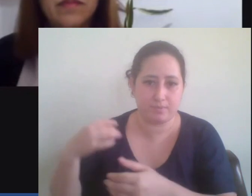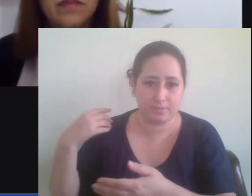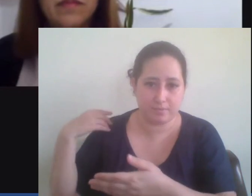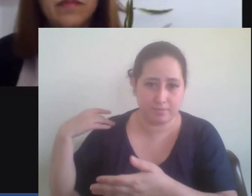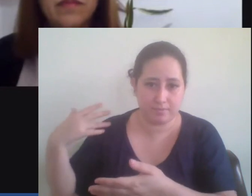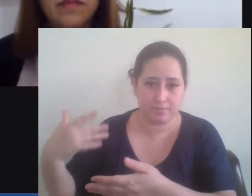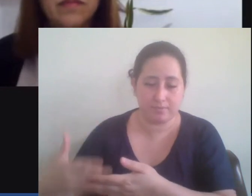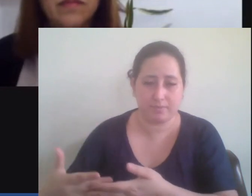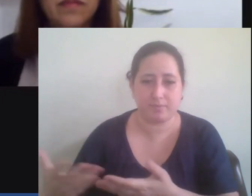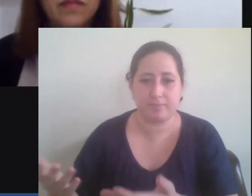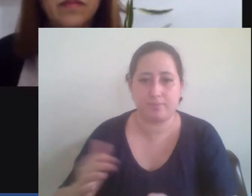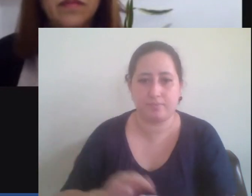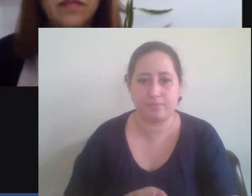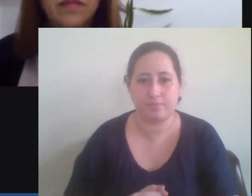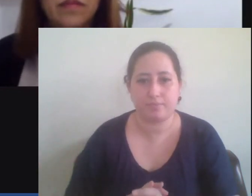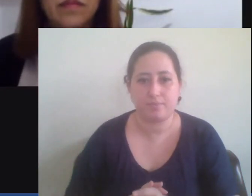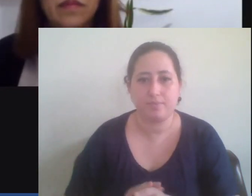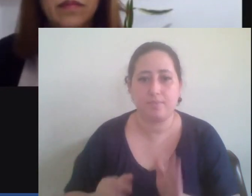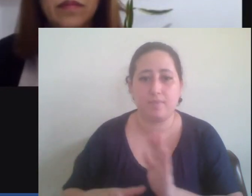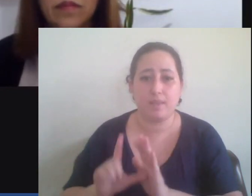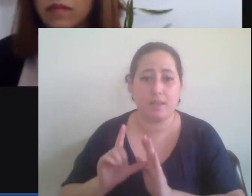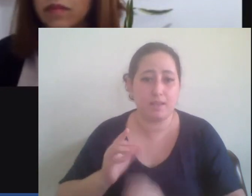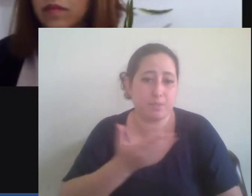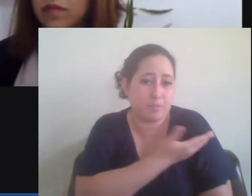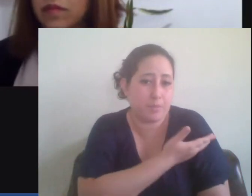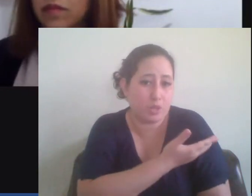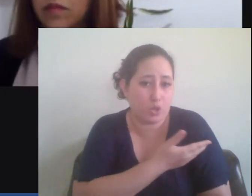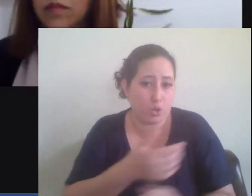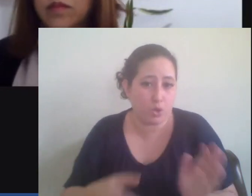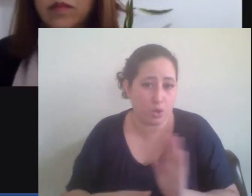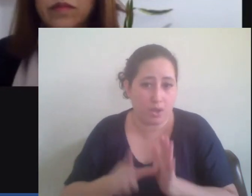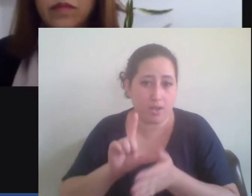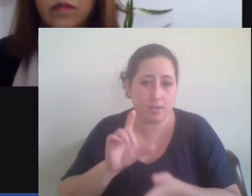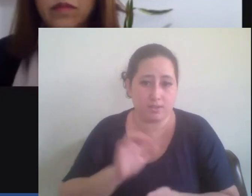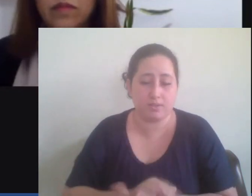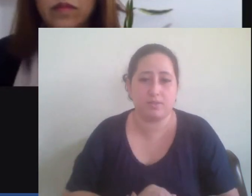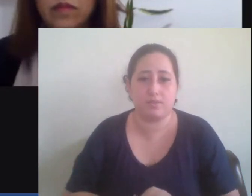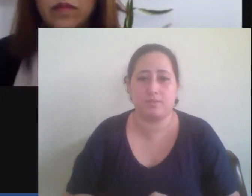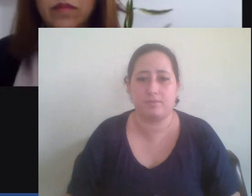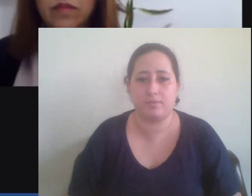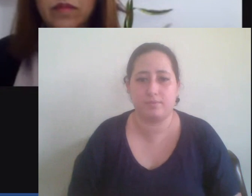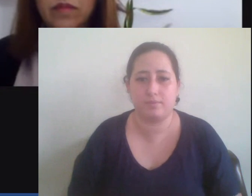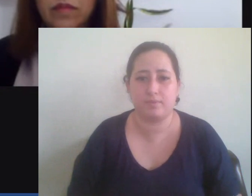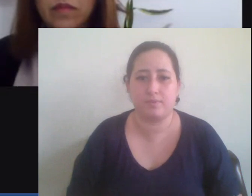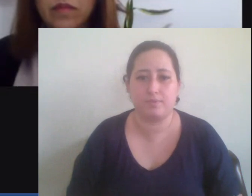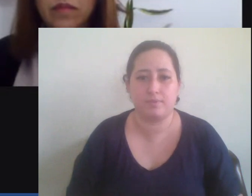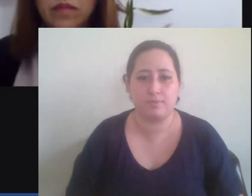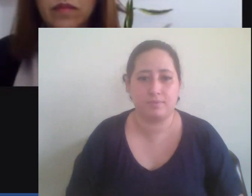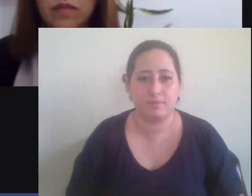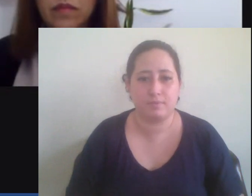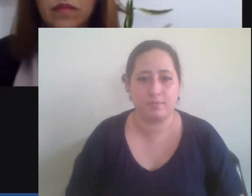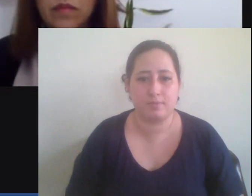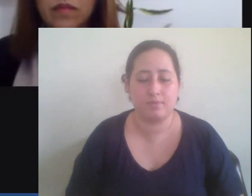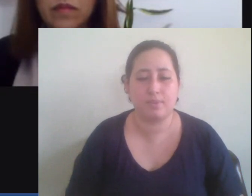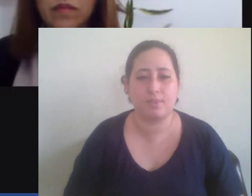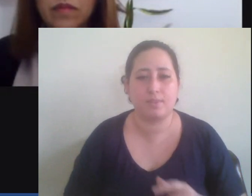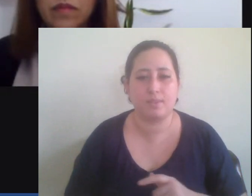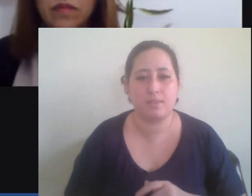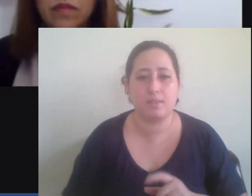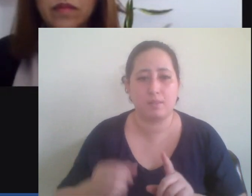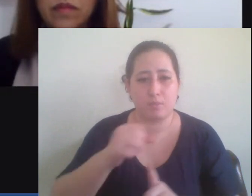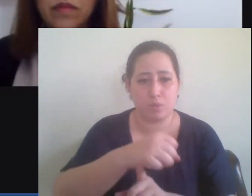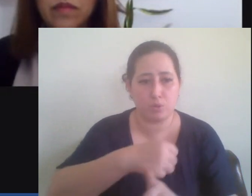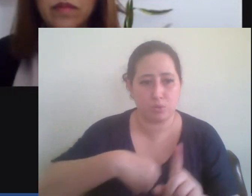antes da pré-história usando o homem moderno né nós temos uma base de uma